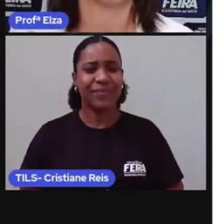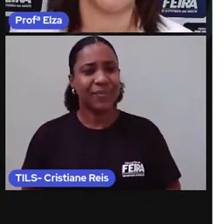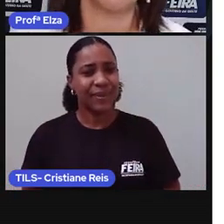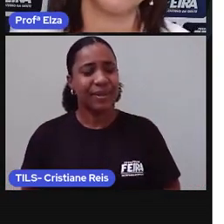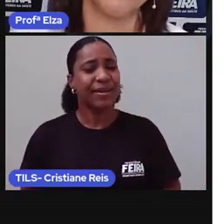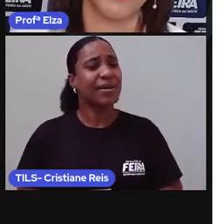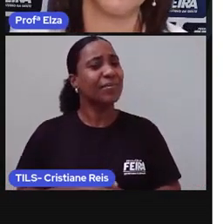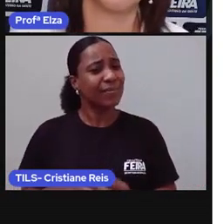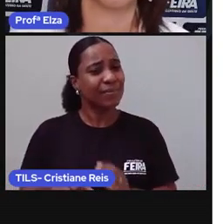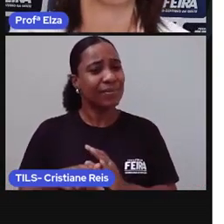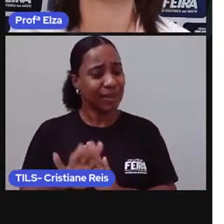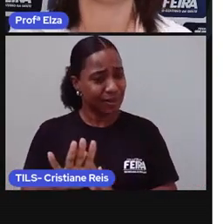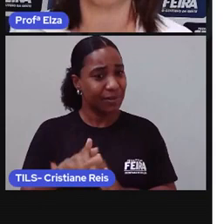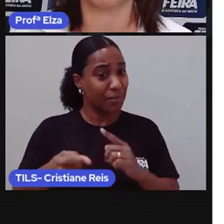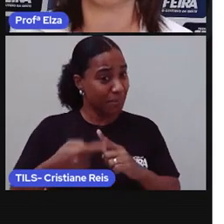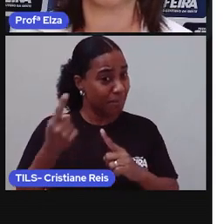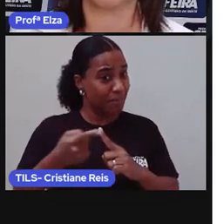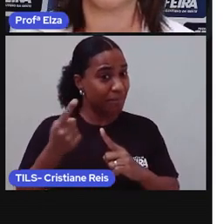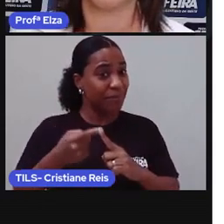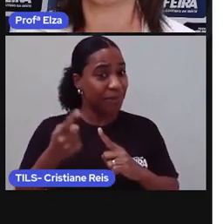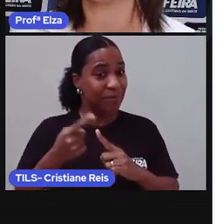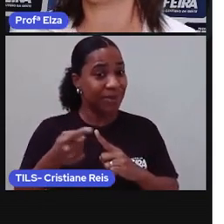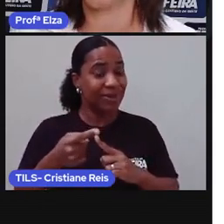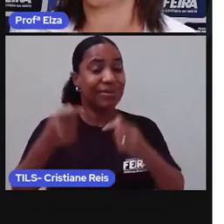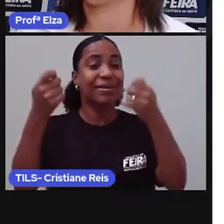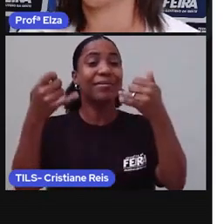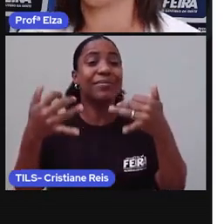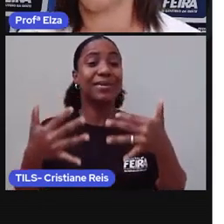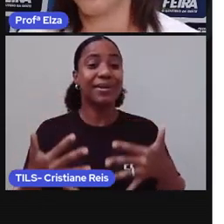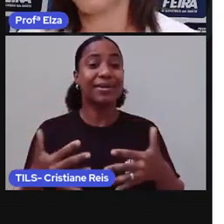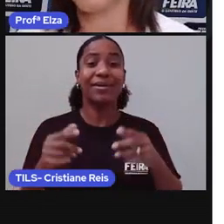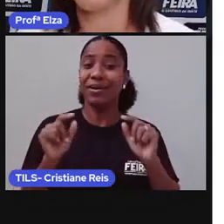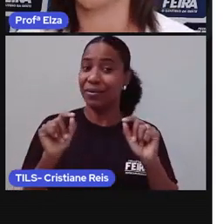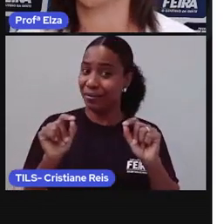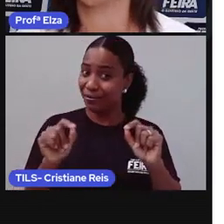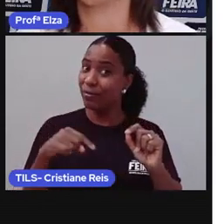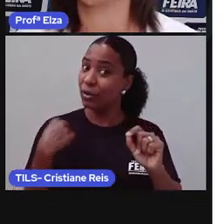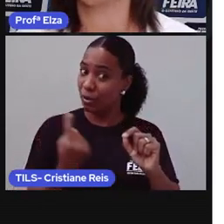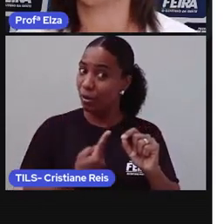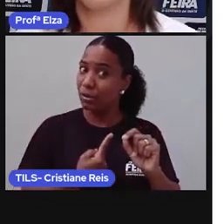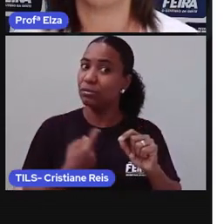de começarmos a falar sobre esse tema, é necessário que a gente se organize.